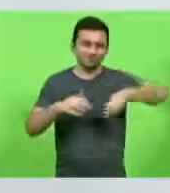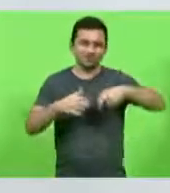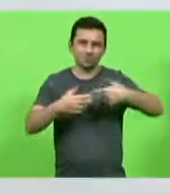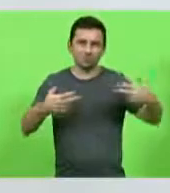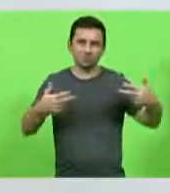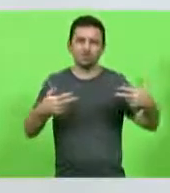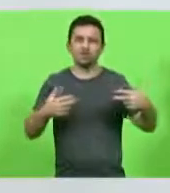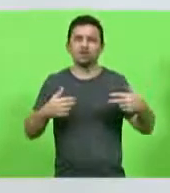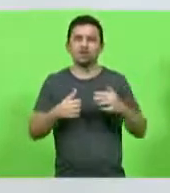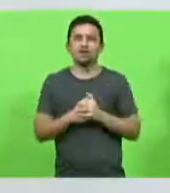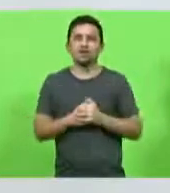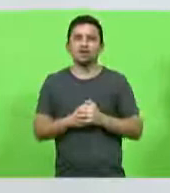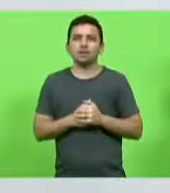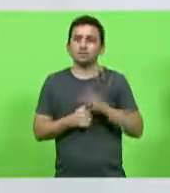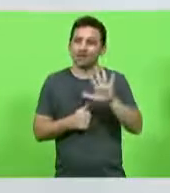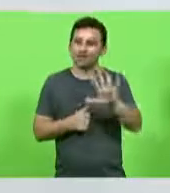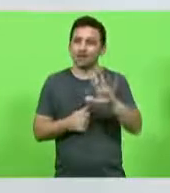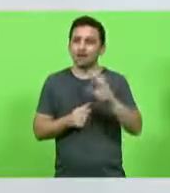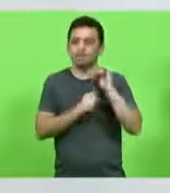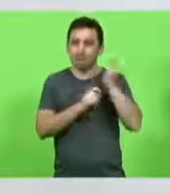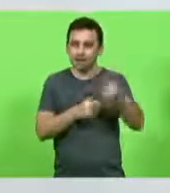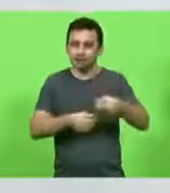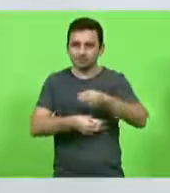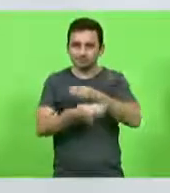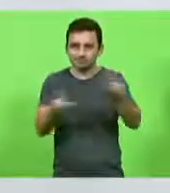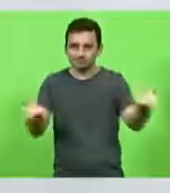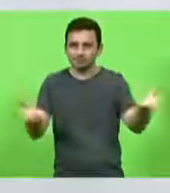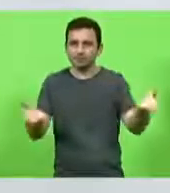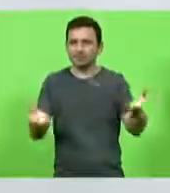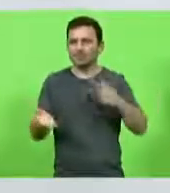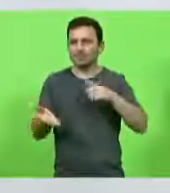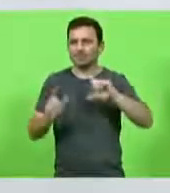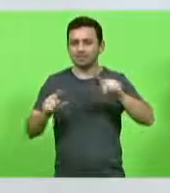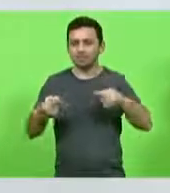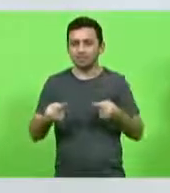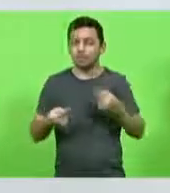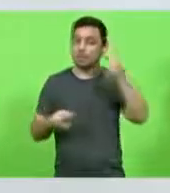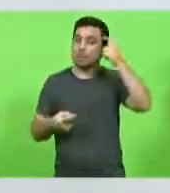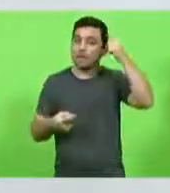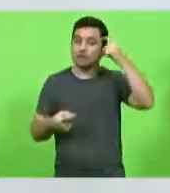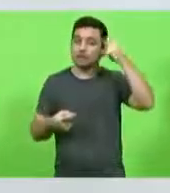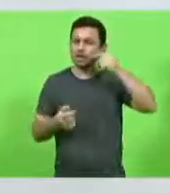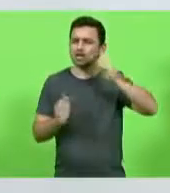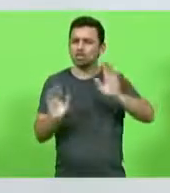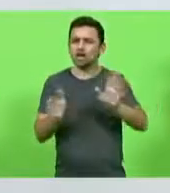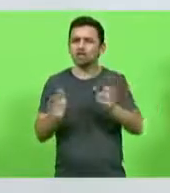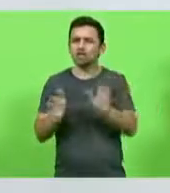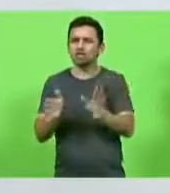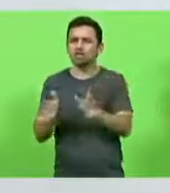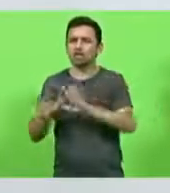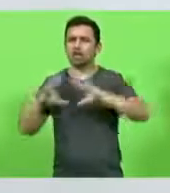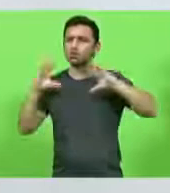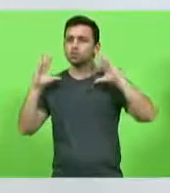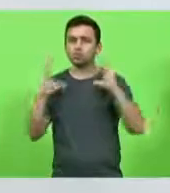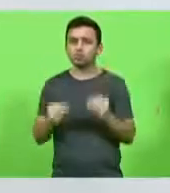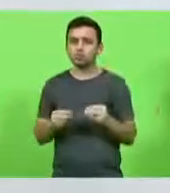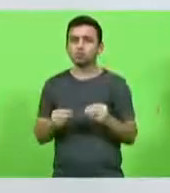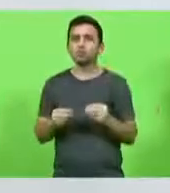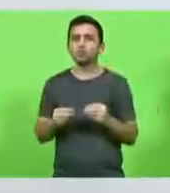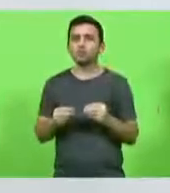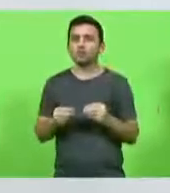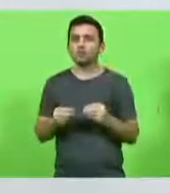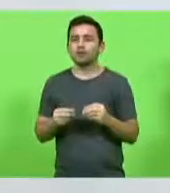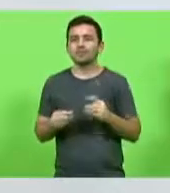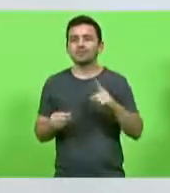a maricultura, mas a pesca extrativista tem desafios. E quando a gente pensa que já enfrentou todas as adversidades, todos os ventos contrários,